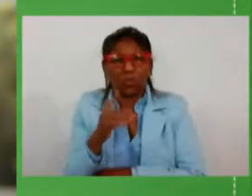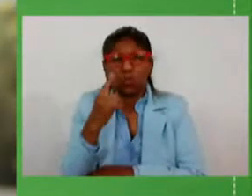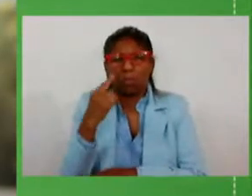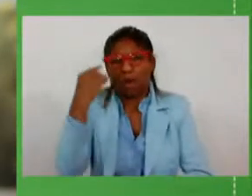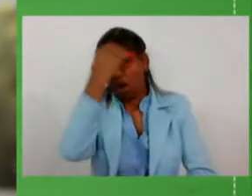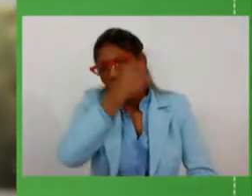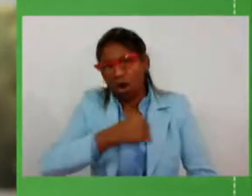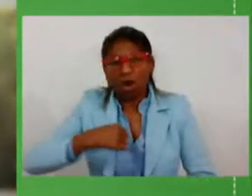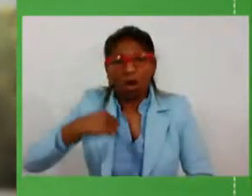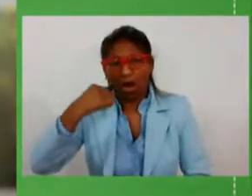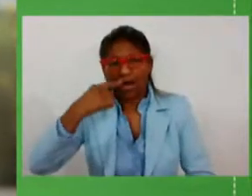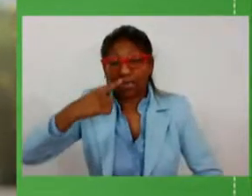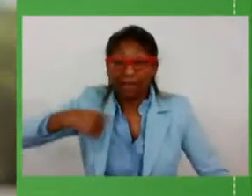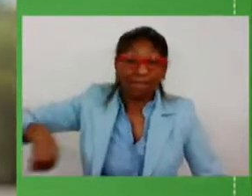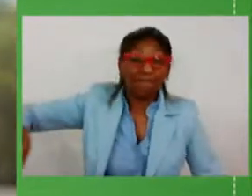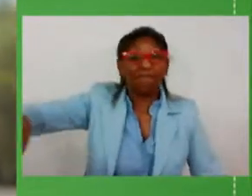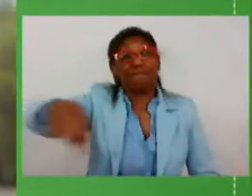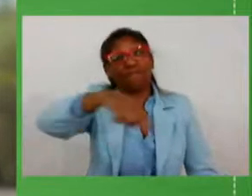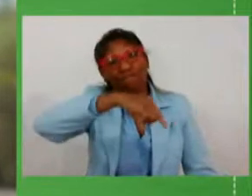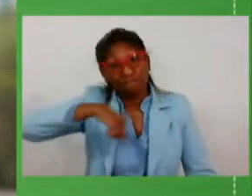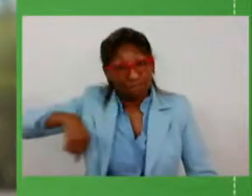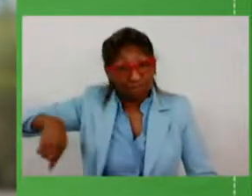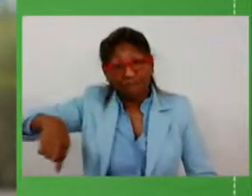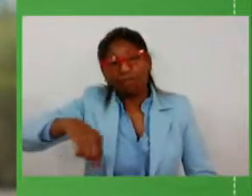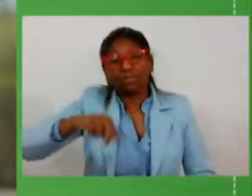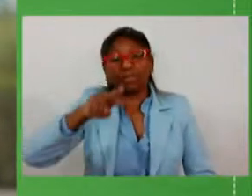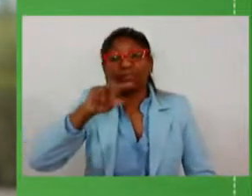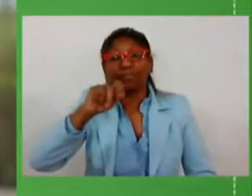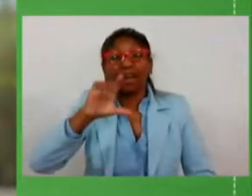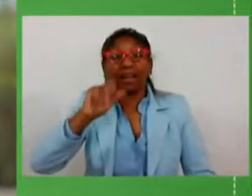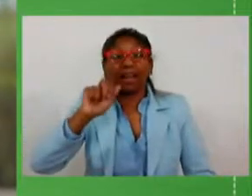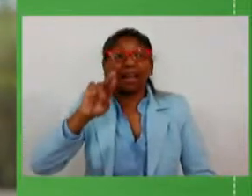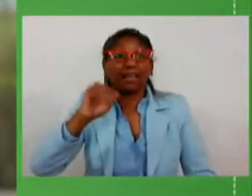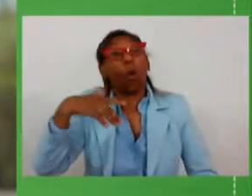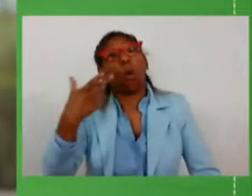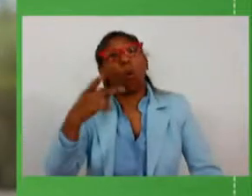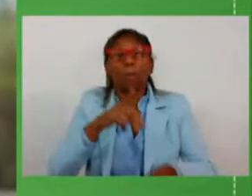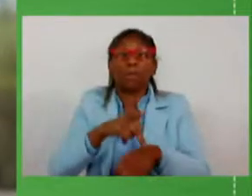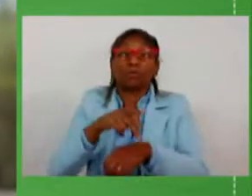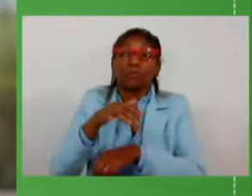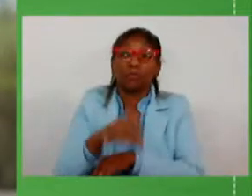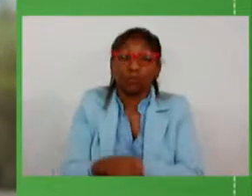for dar a volta pelas duas vai cair o Passo Fundo vai dar 3 horas mais ou menos